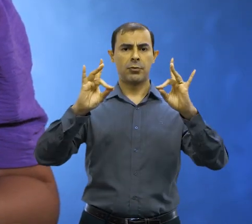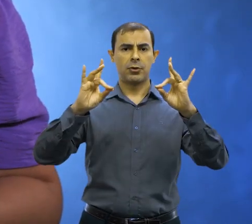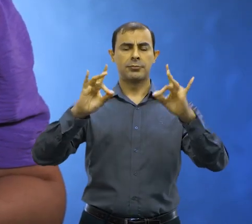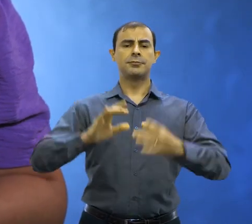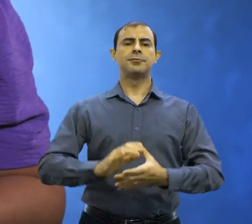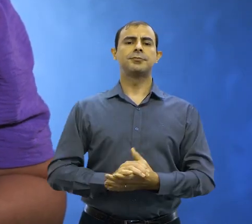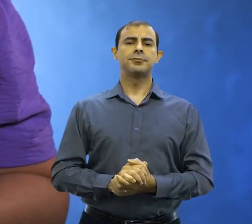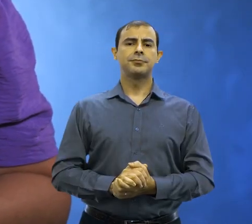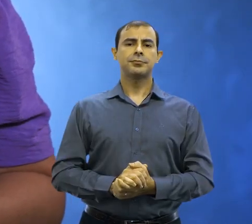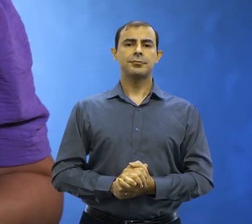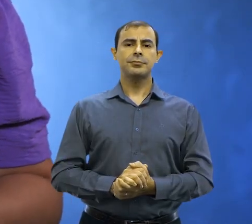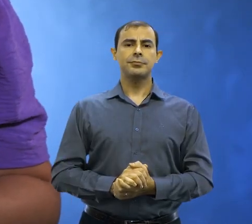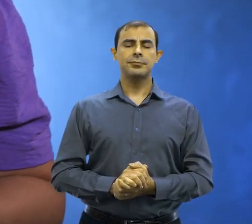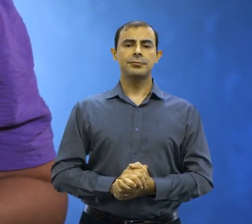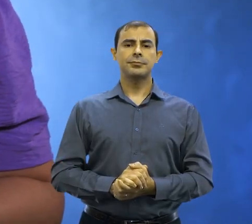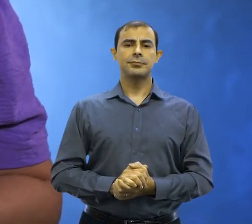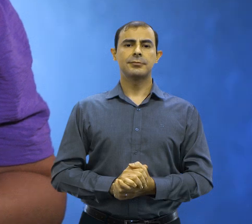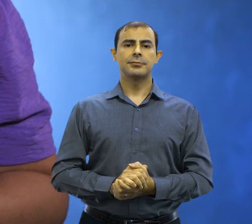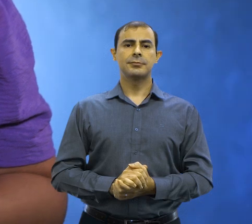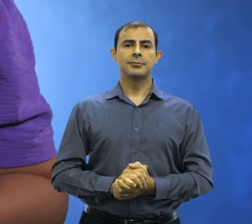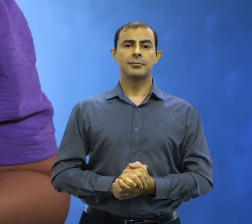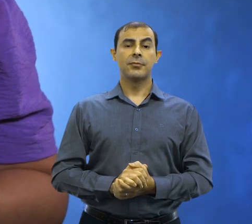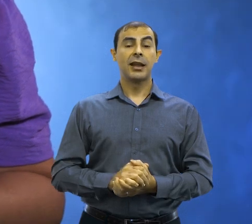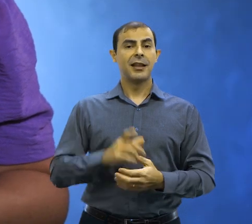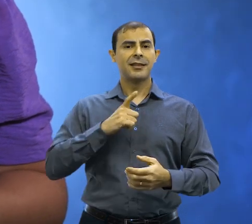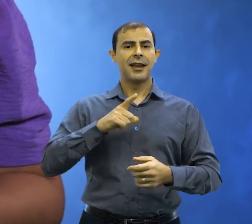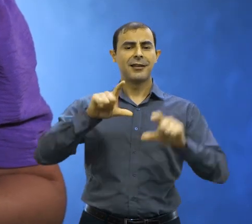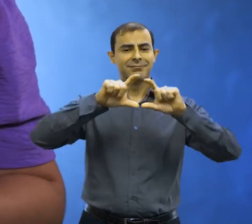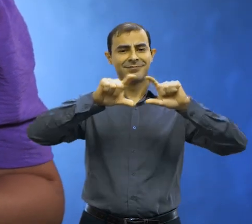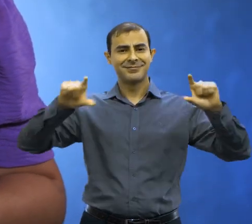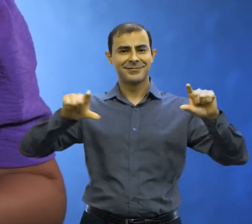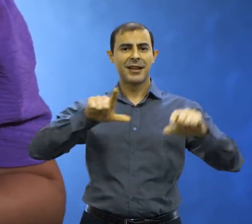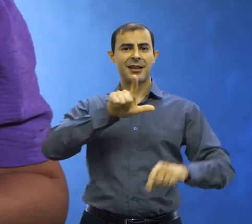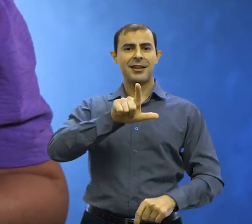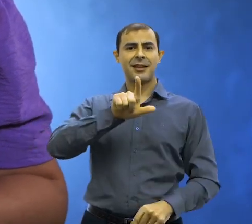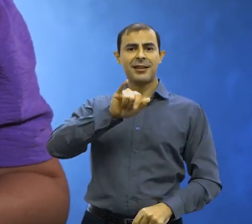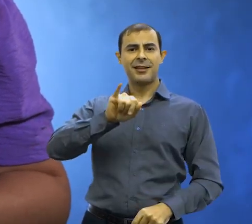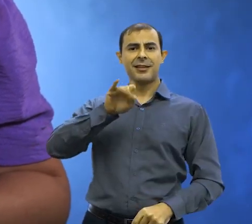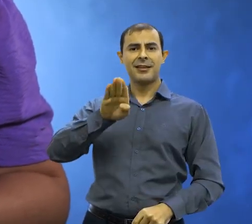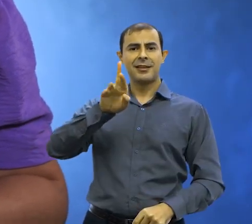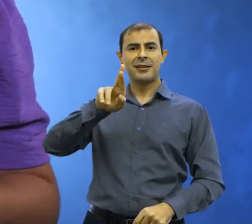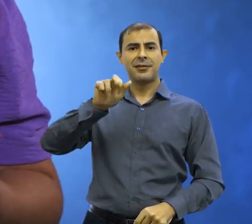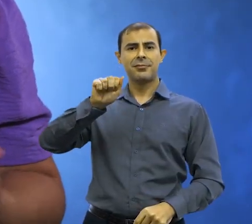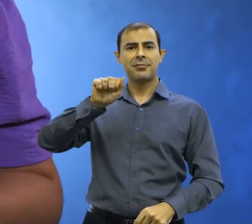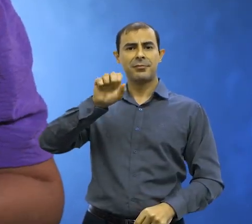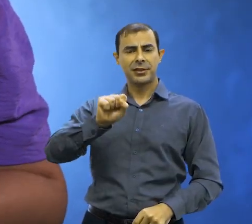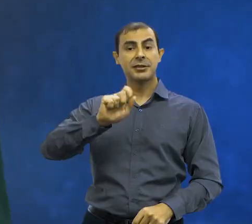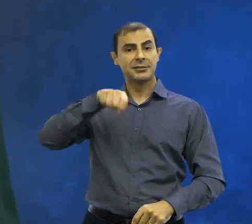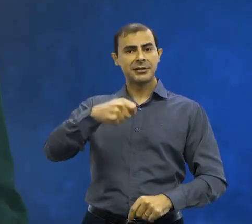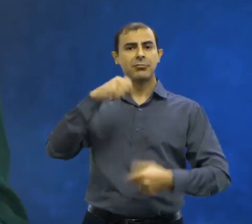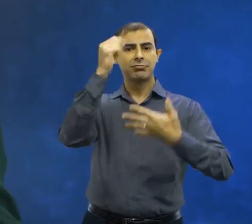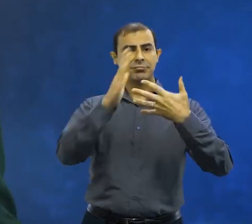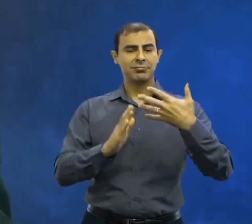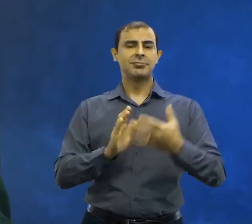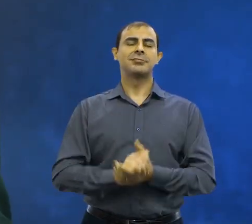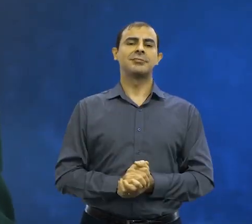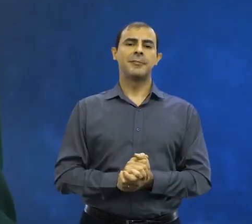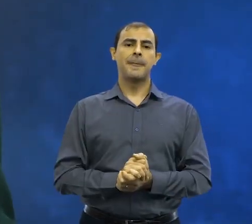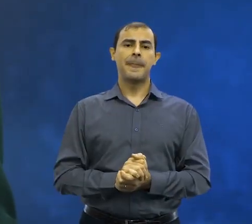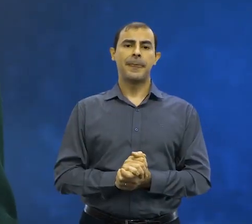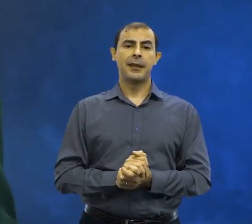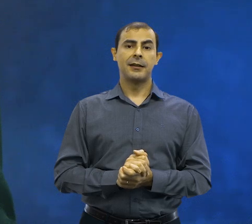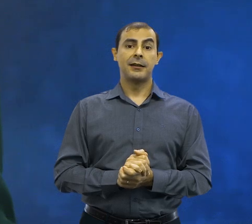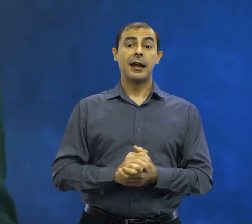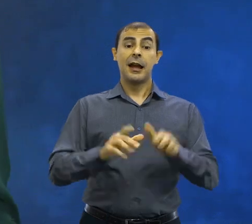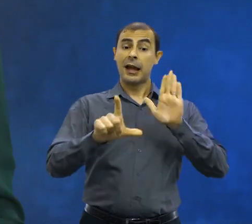e de uso corrente à língua gestual, codificada na língua brasileira de sinais, a Libras. Na sequência de